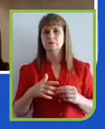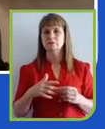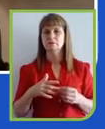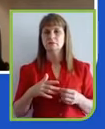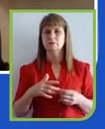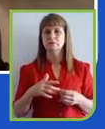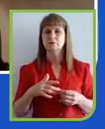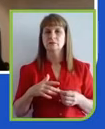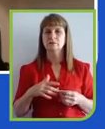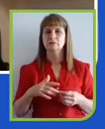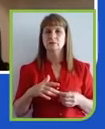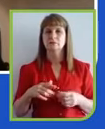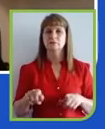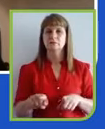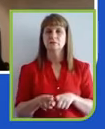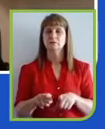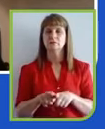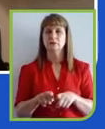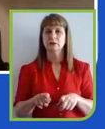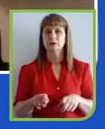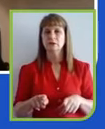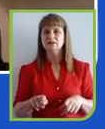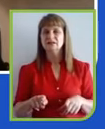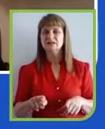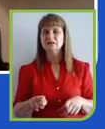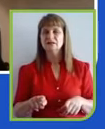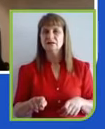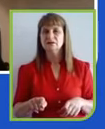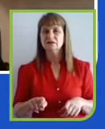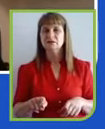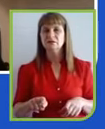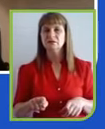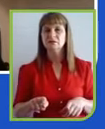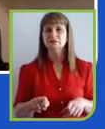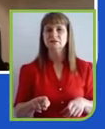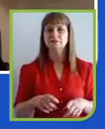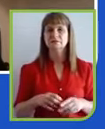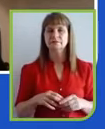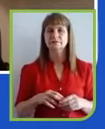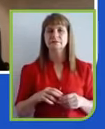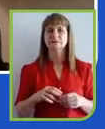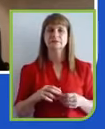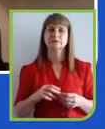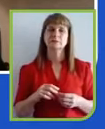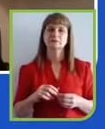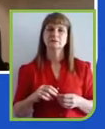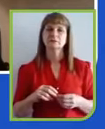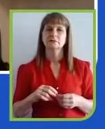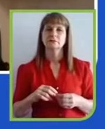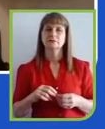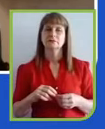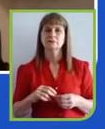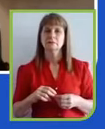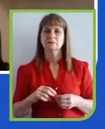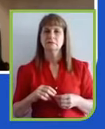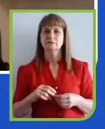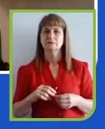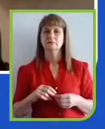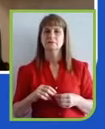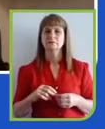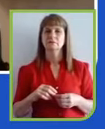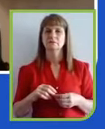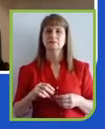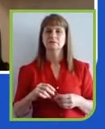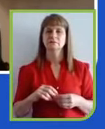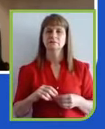como também na área de segurança alimentar, porque, afinal de contas, as crianças das escolas públicas que estavam com acesso à